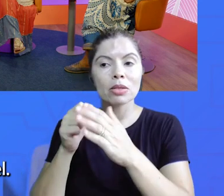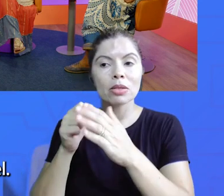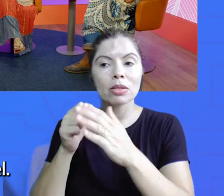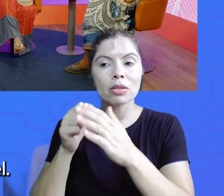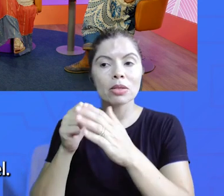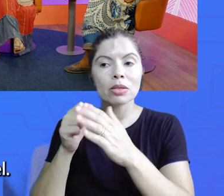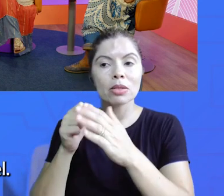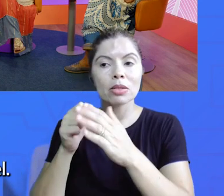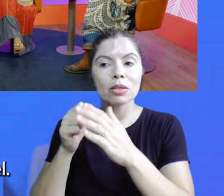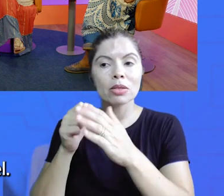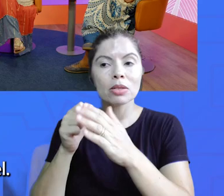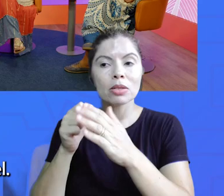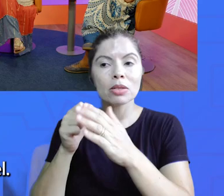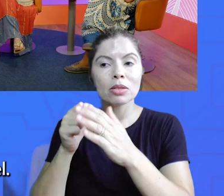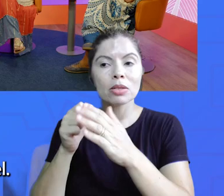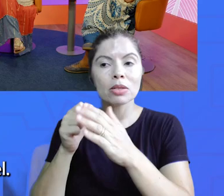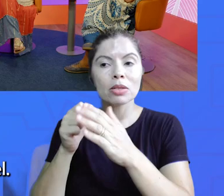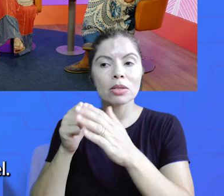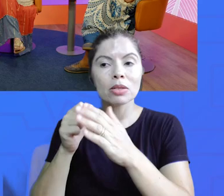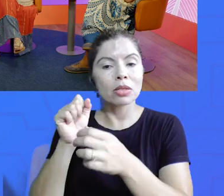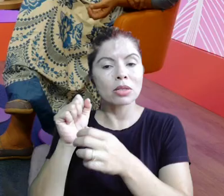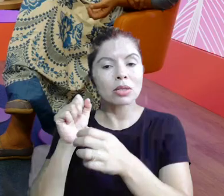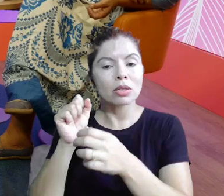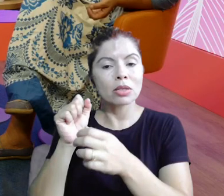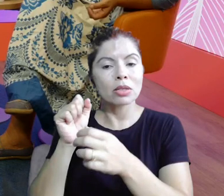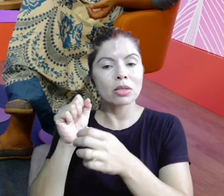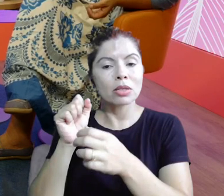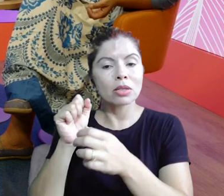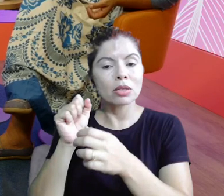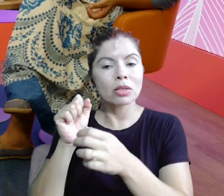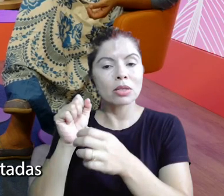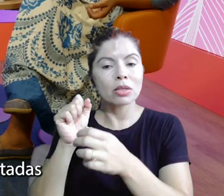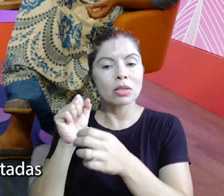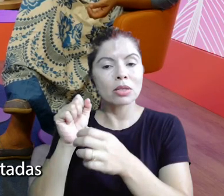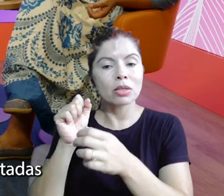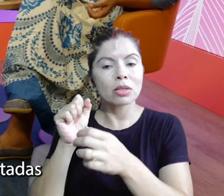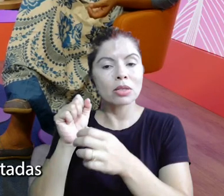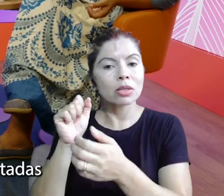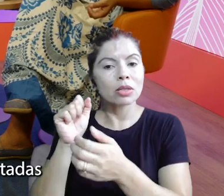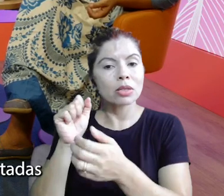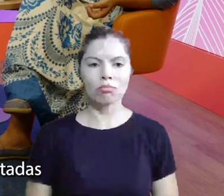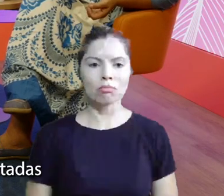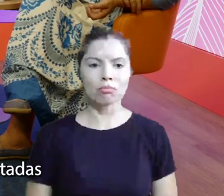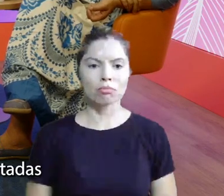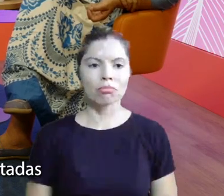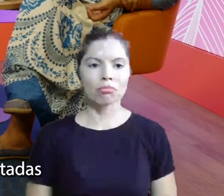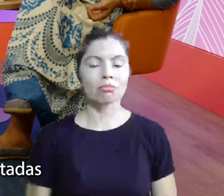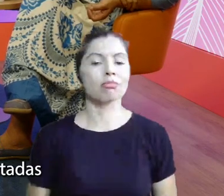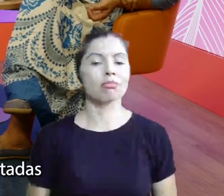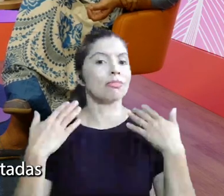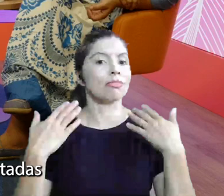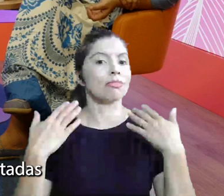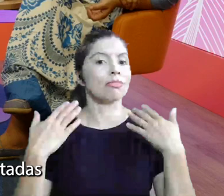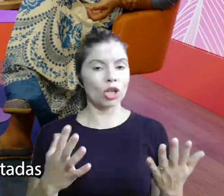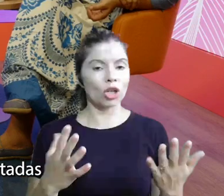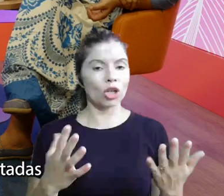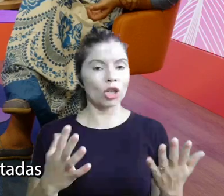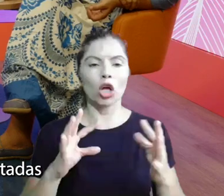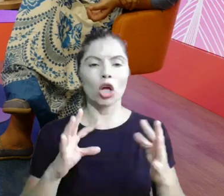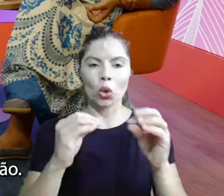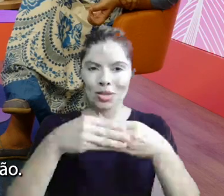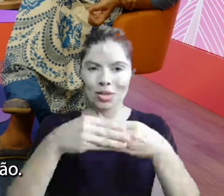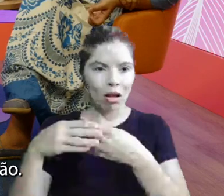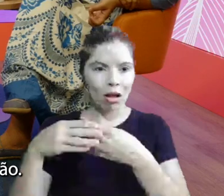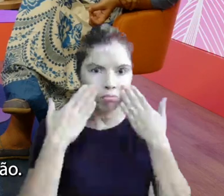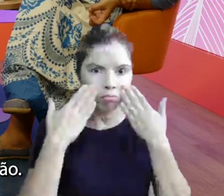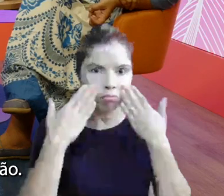numa negociação de trabalho flexível. Gente, agora que já fomos todas apresentadas,